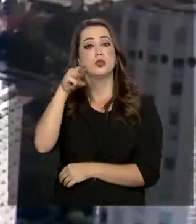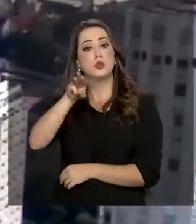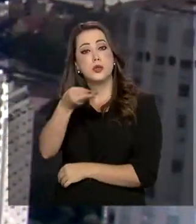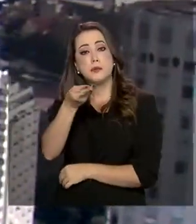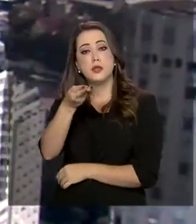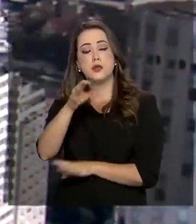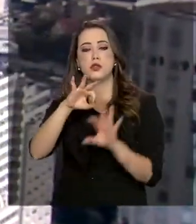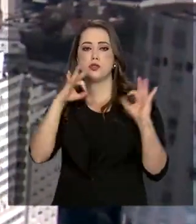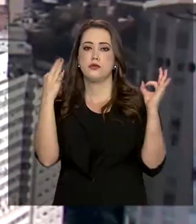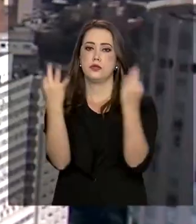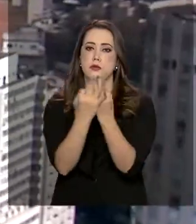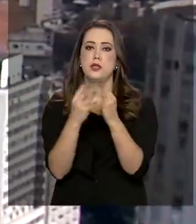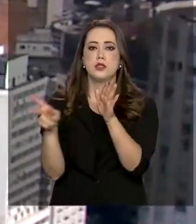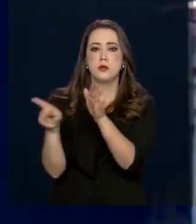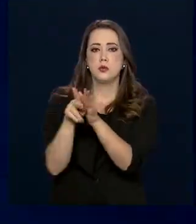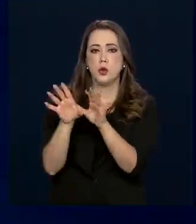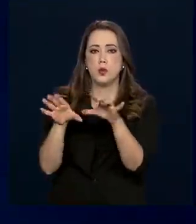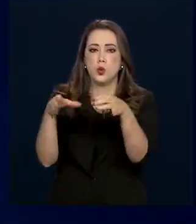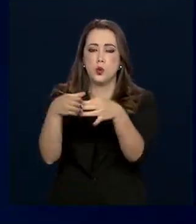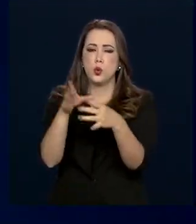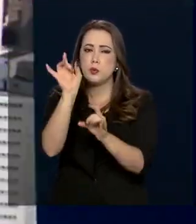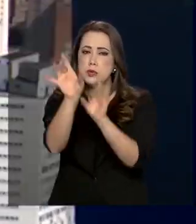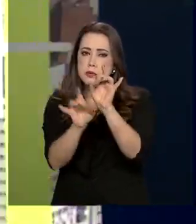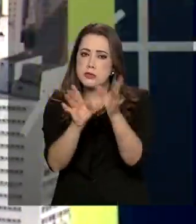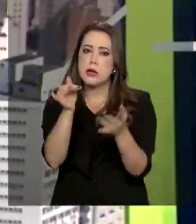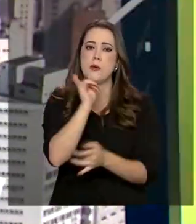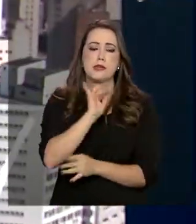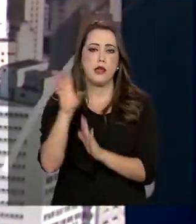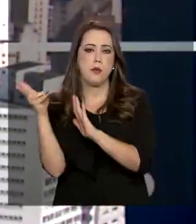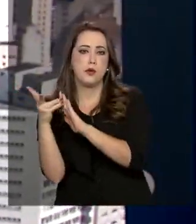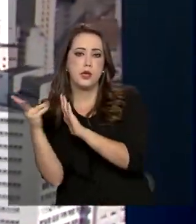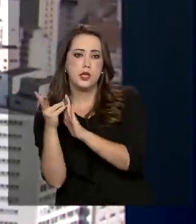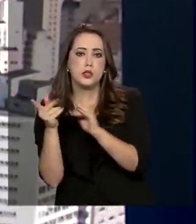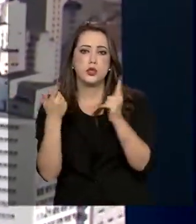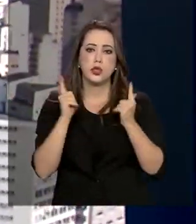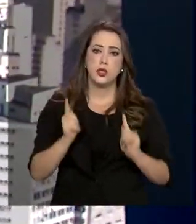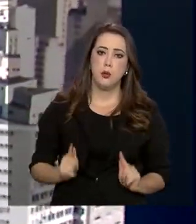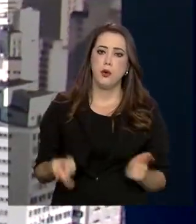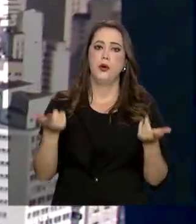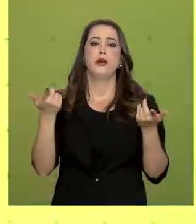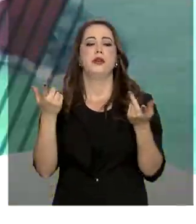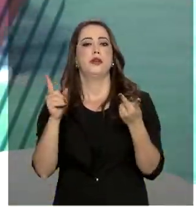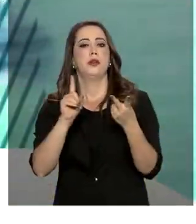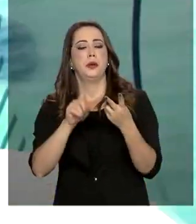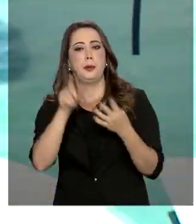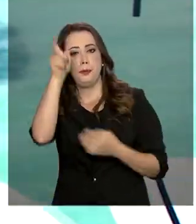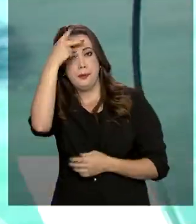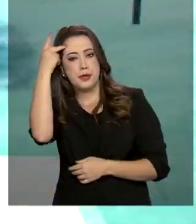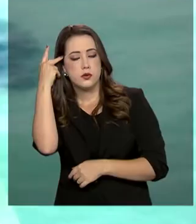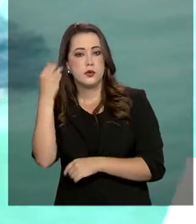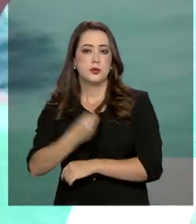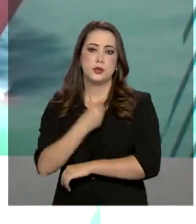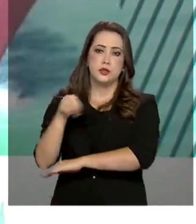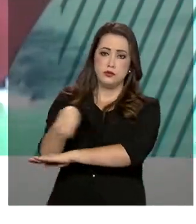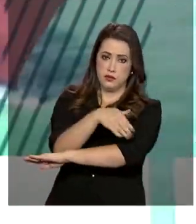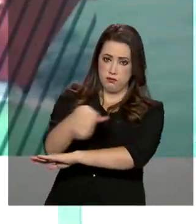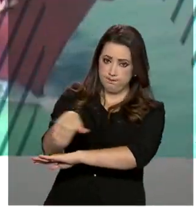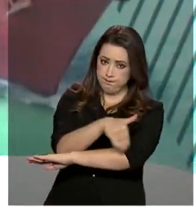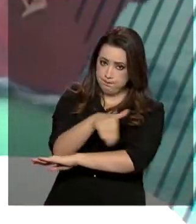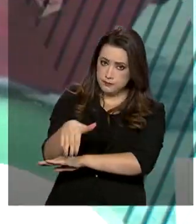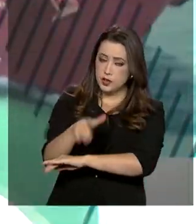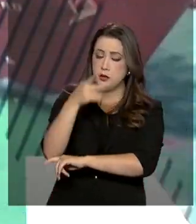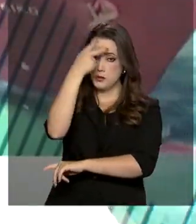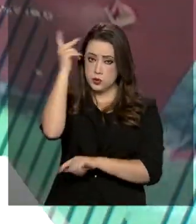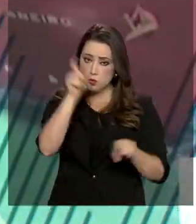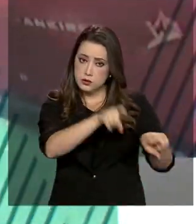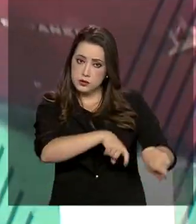mil famílias pertencentes a grupos específicos, como indígenas, quilombolas, pessoas em situação de rua e agricultores